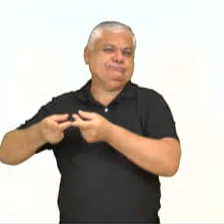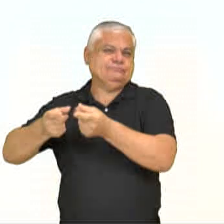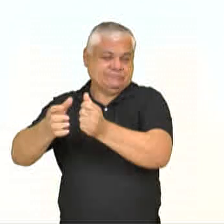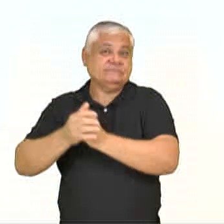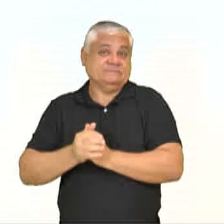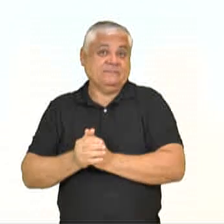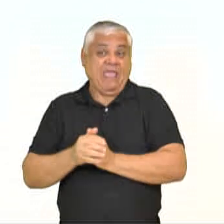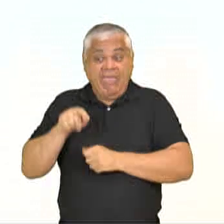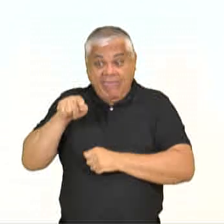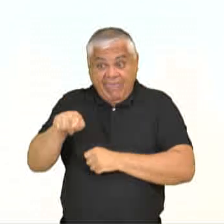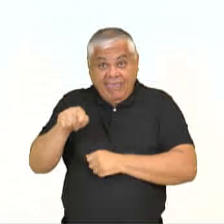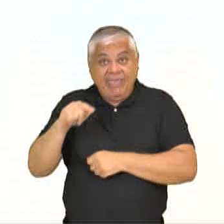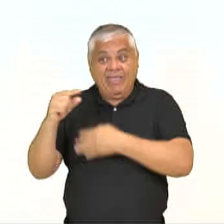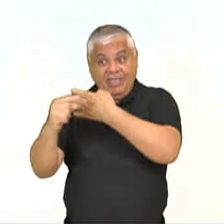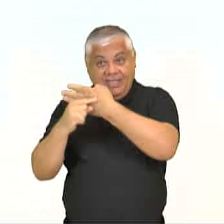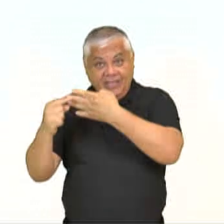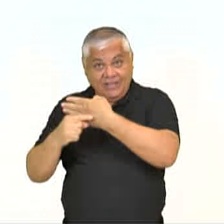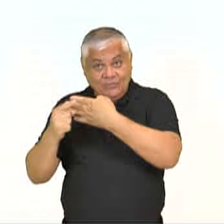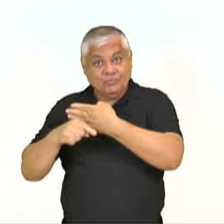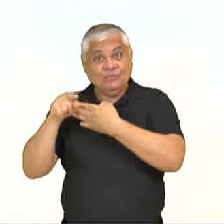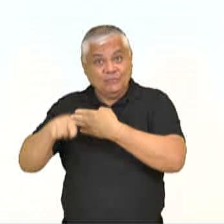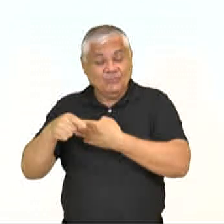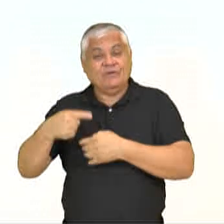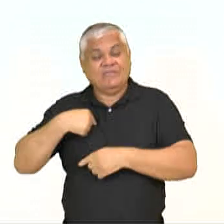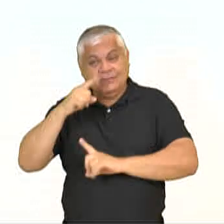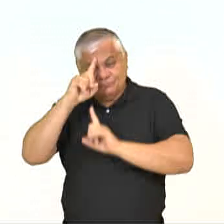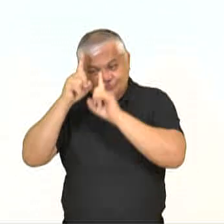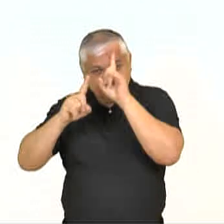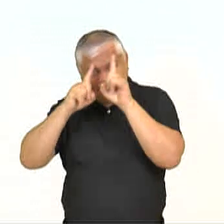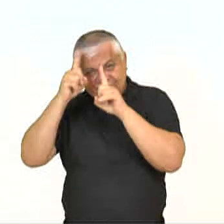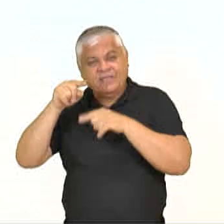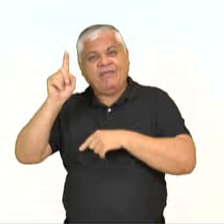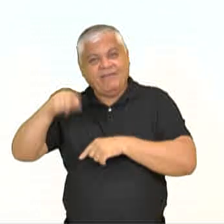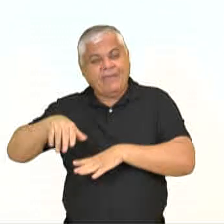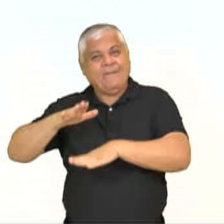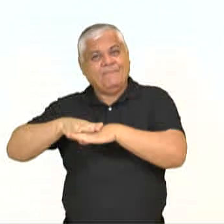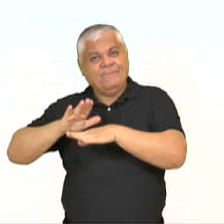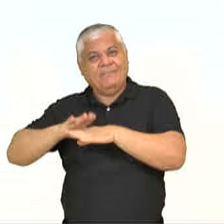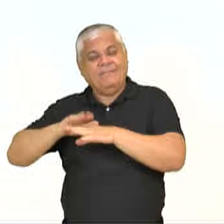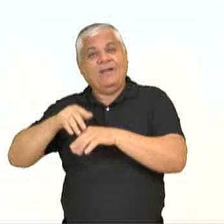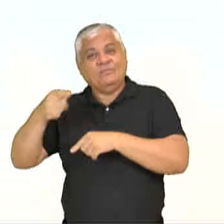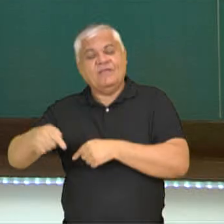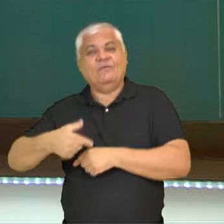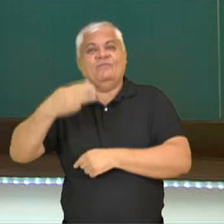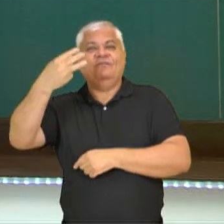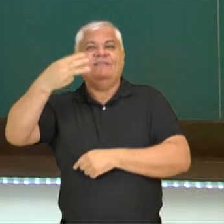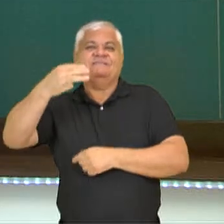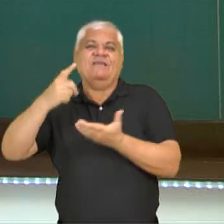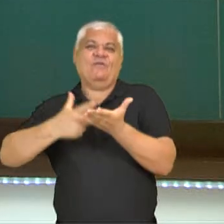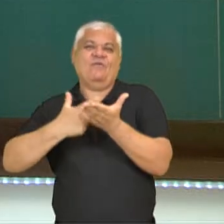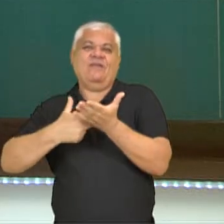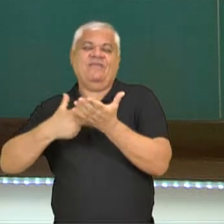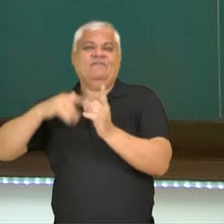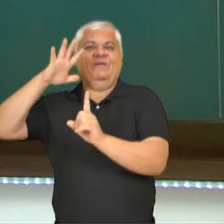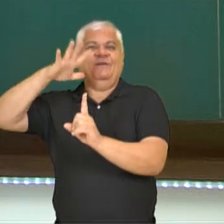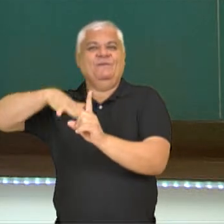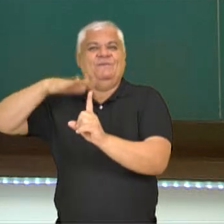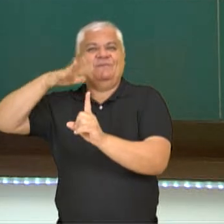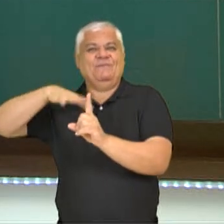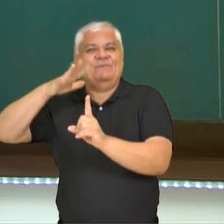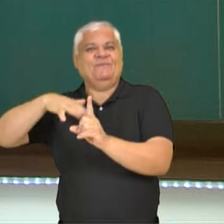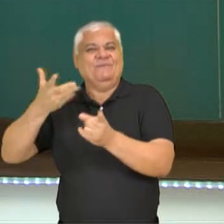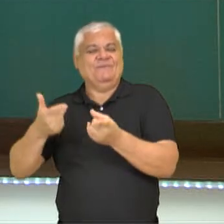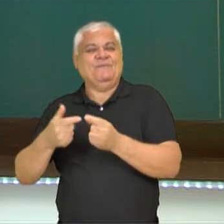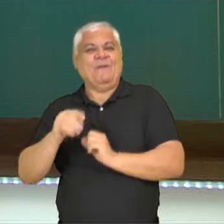movimentos e inovações na escrita que lançaram que é dedicado este terceiro volume da coleção bravo para